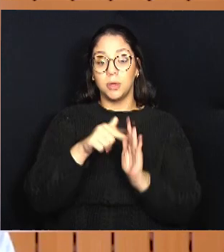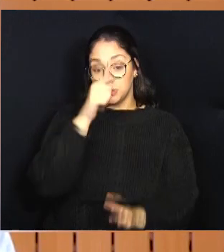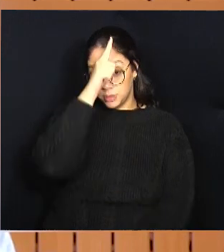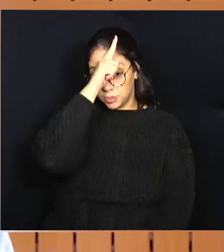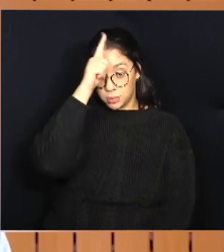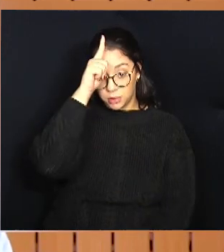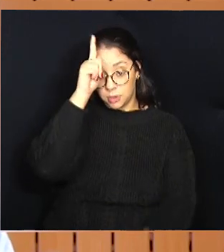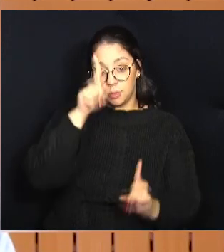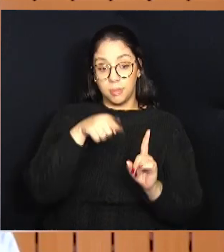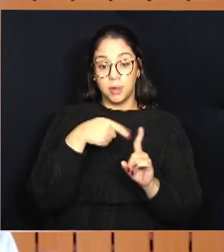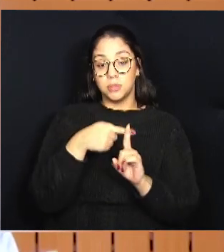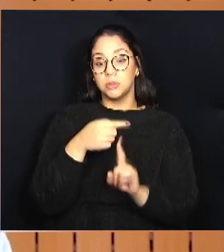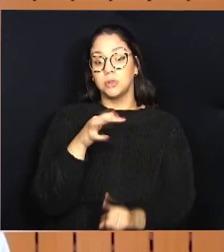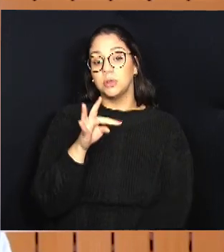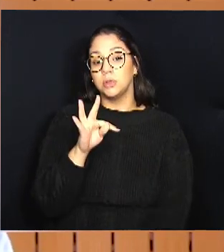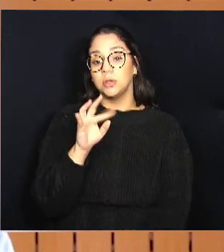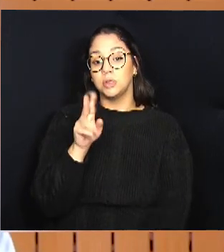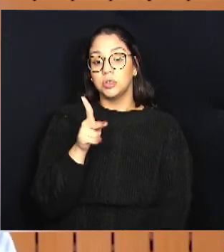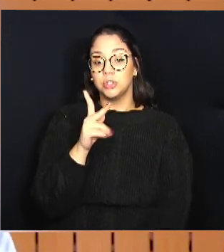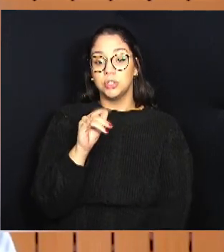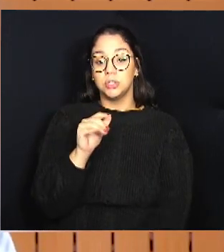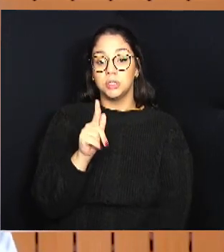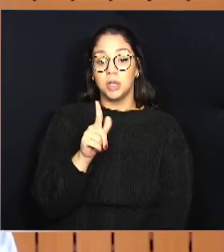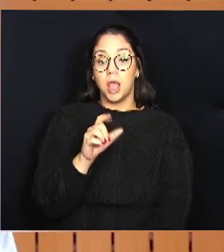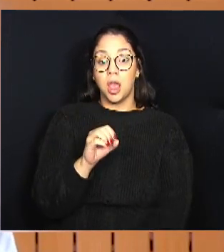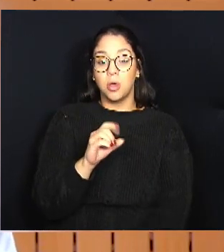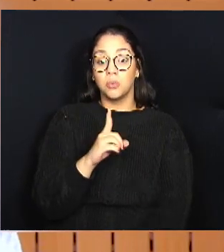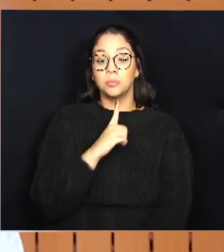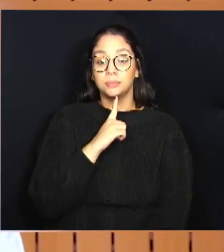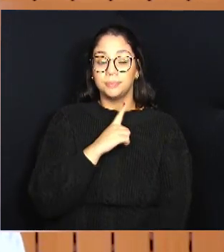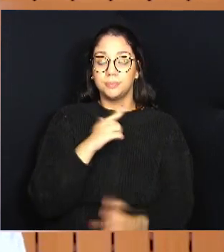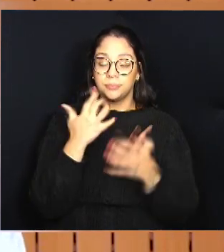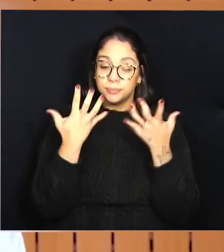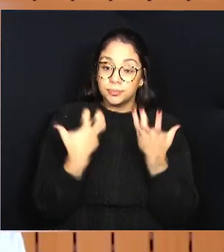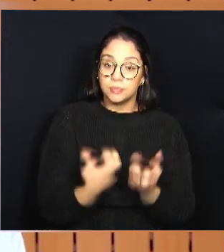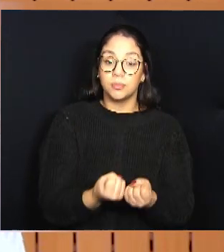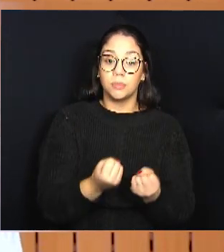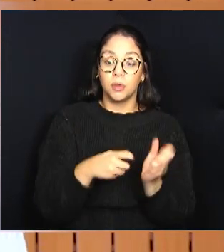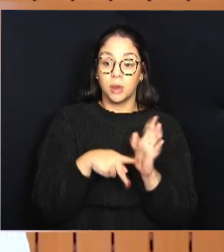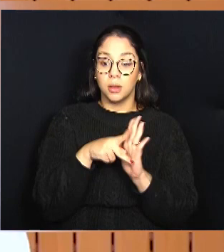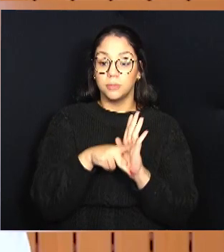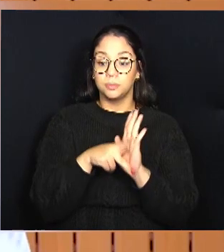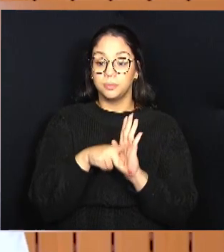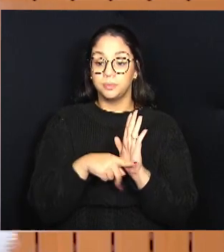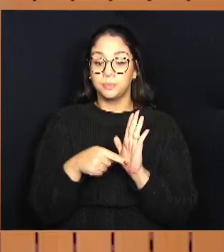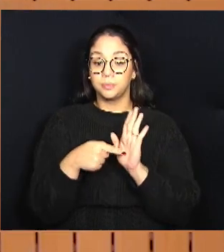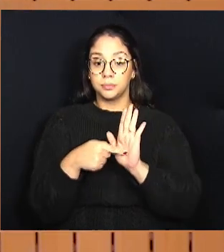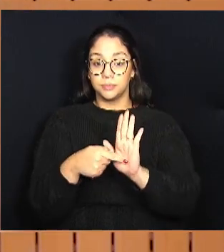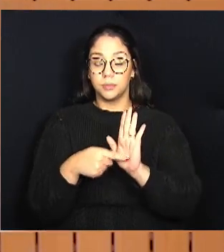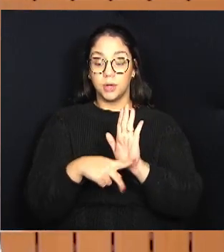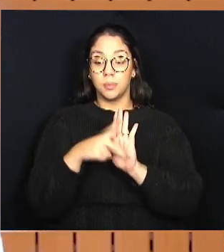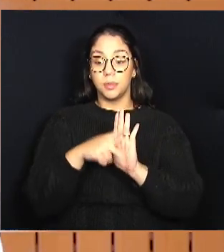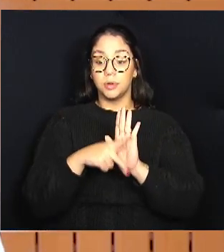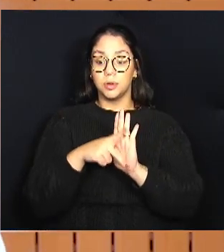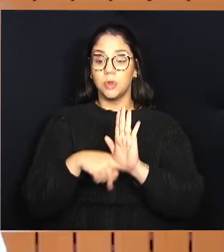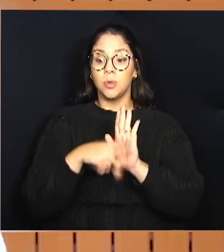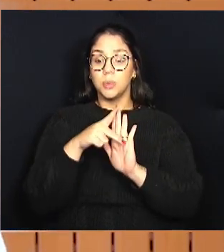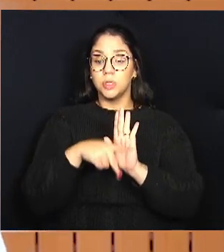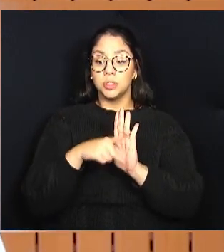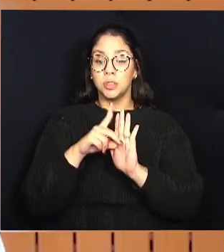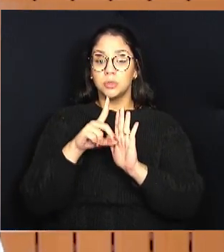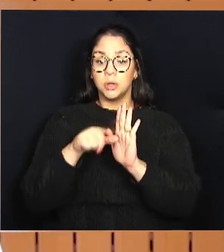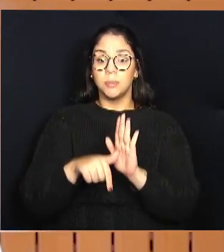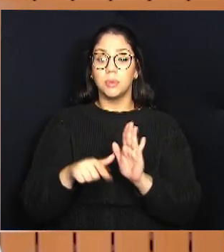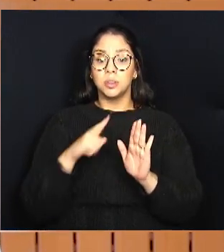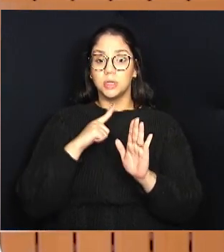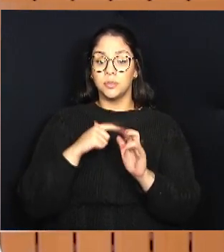num primeiro momento, depois eu e o vereador Tiago Ferrari, nós aderimos ao projeto e apresentamos o projeto.